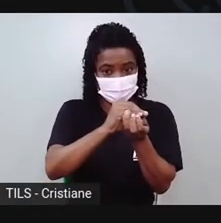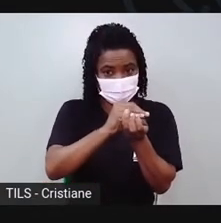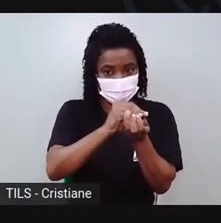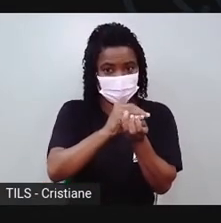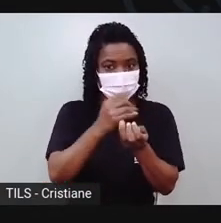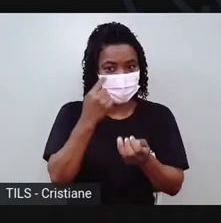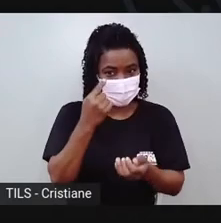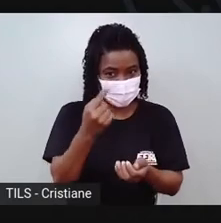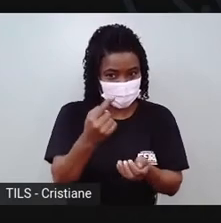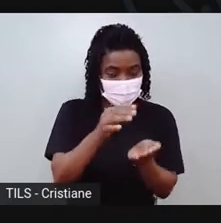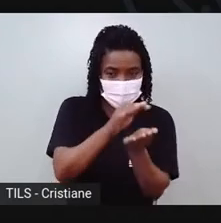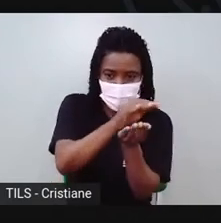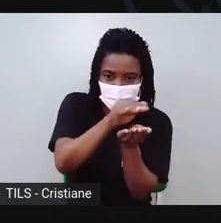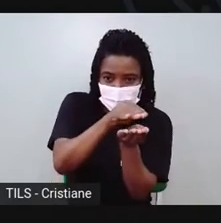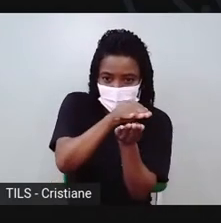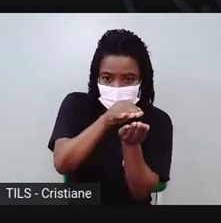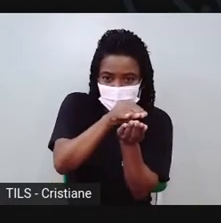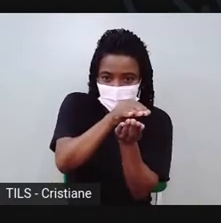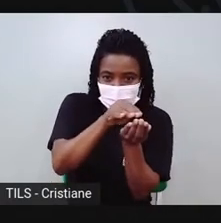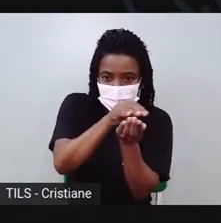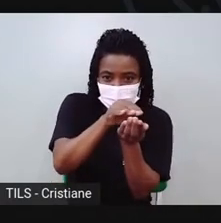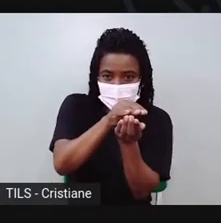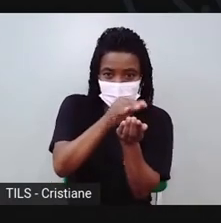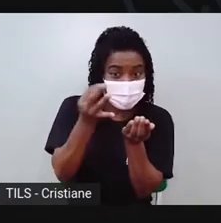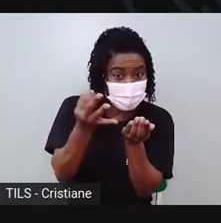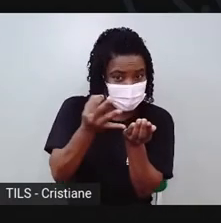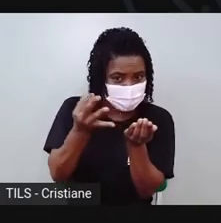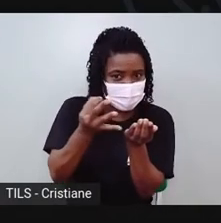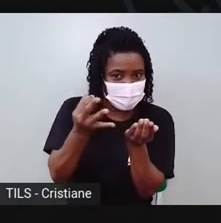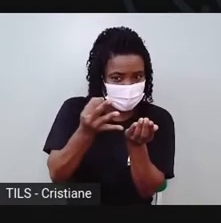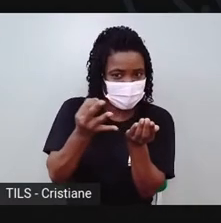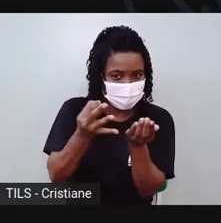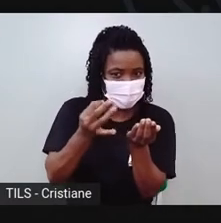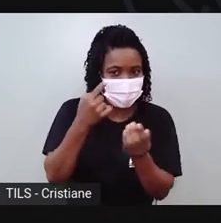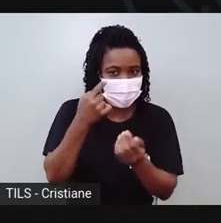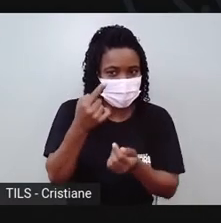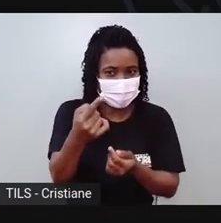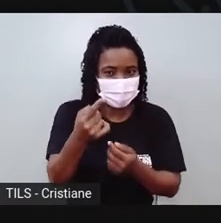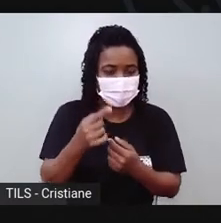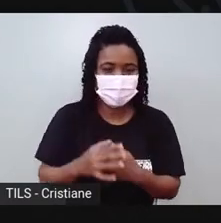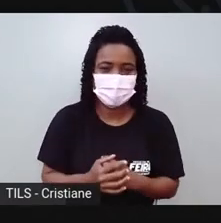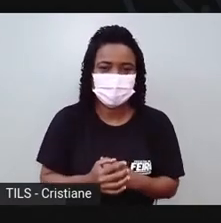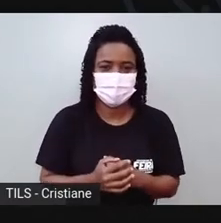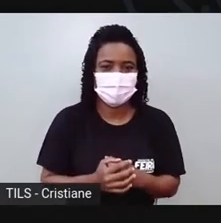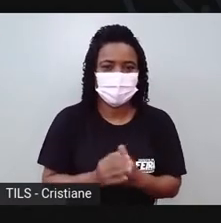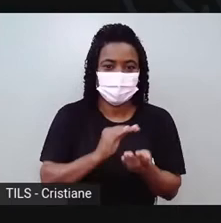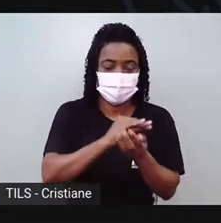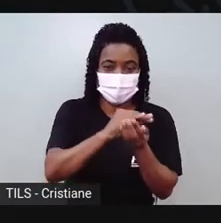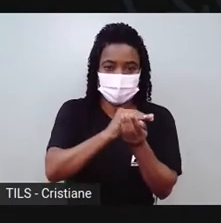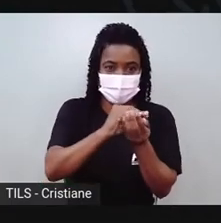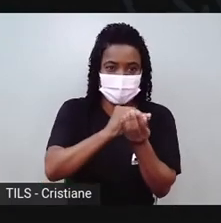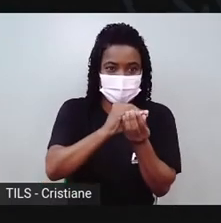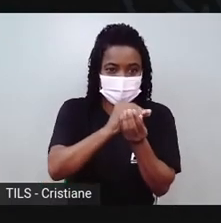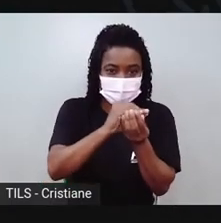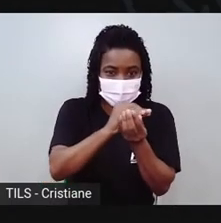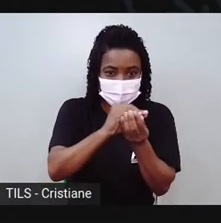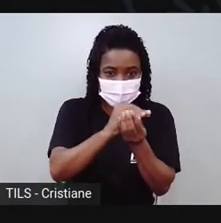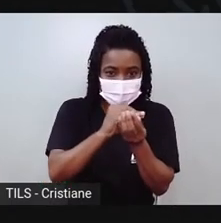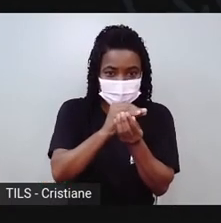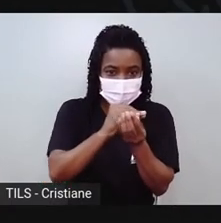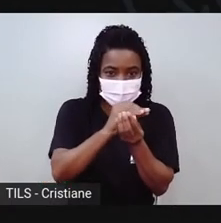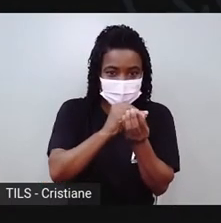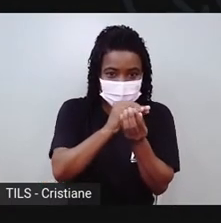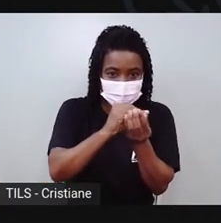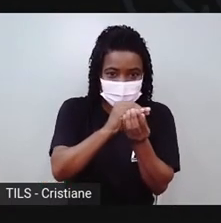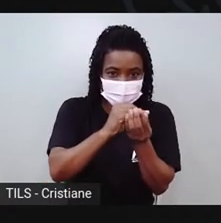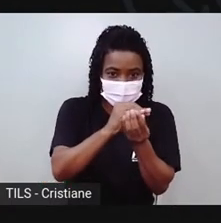bem redondinha, aperta bastante, vai rodando, rodando, rodando na mão assim, até ela ficar